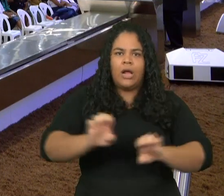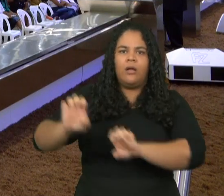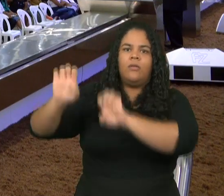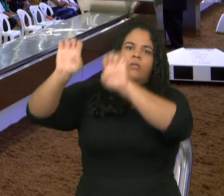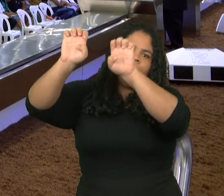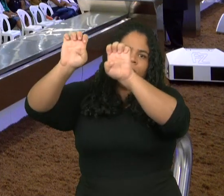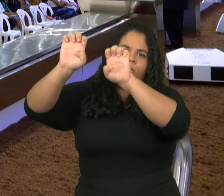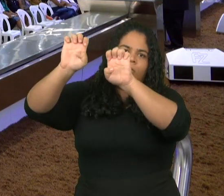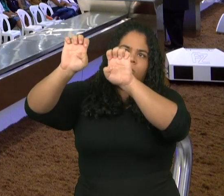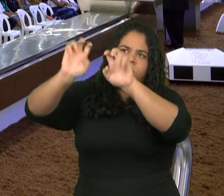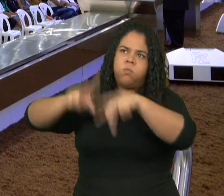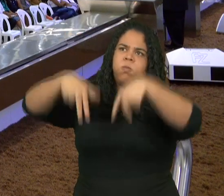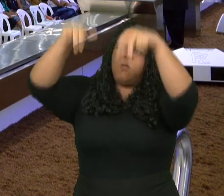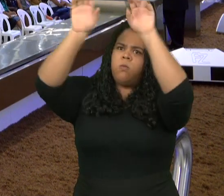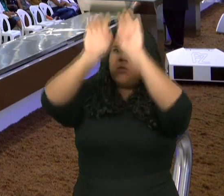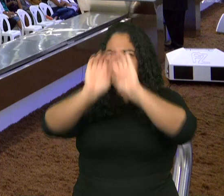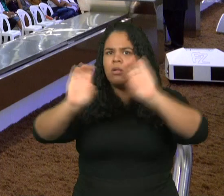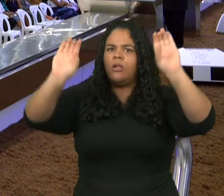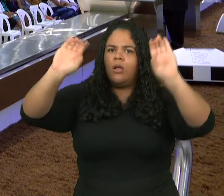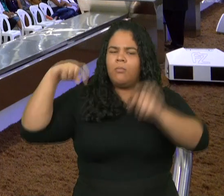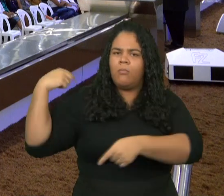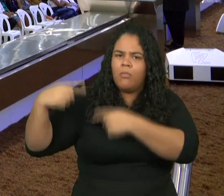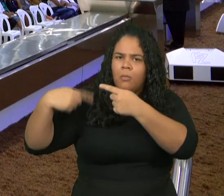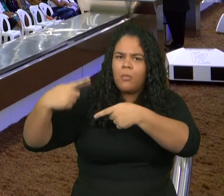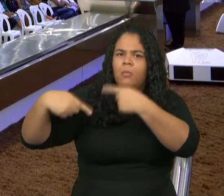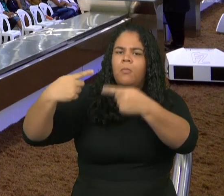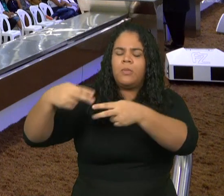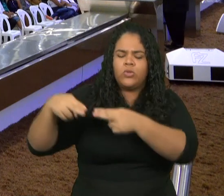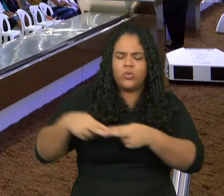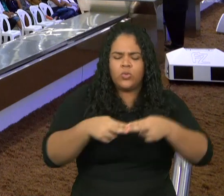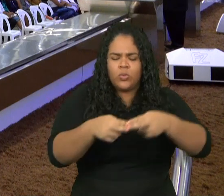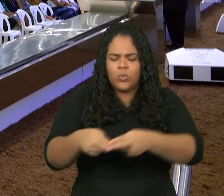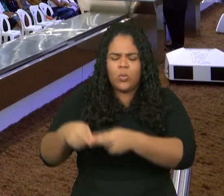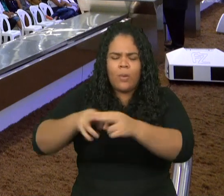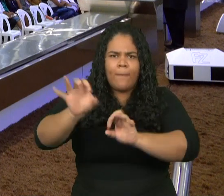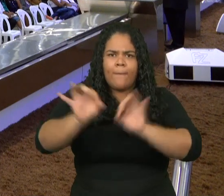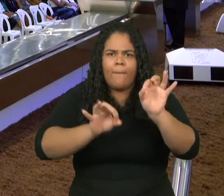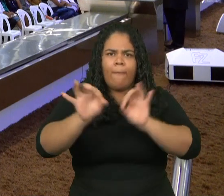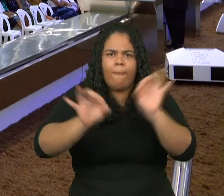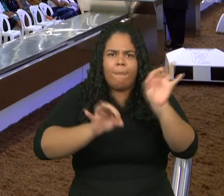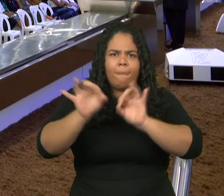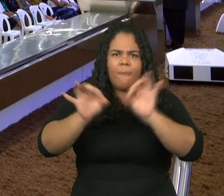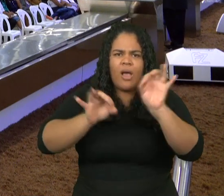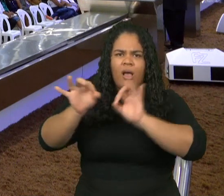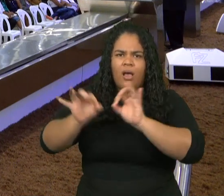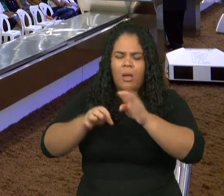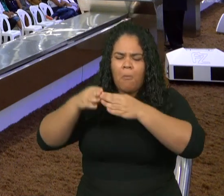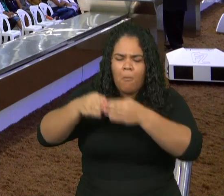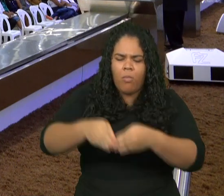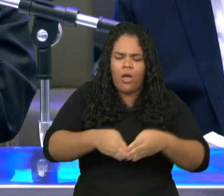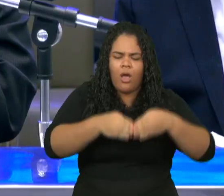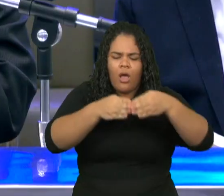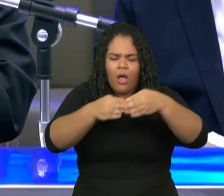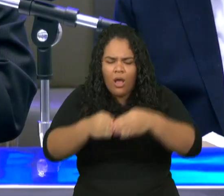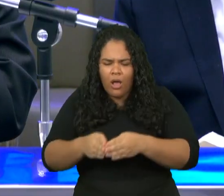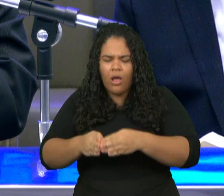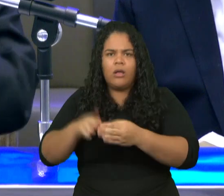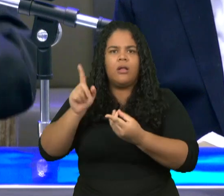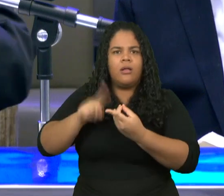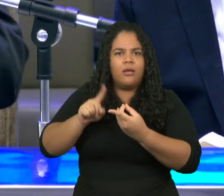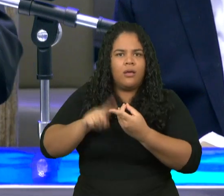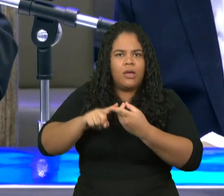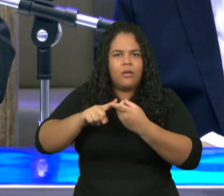com uma arca. Isso fala de Israel, que, chamado por Deus,